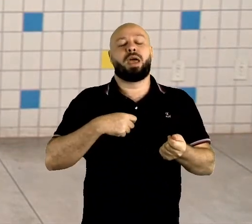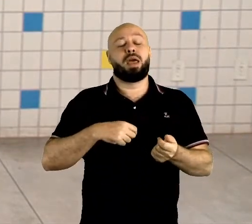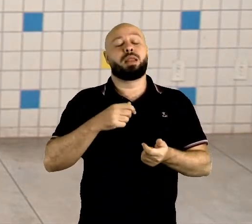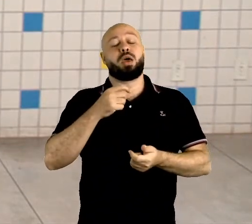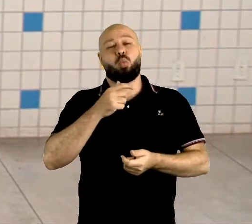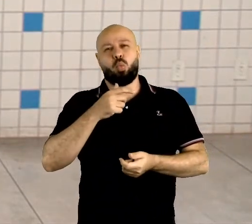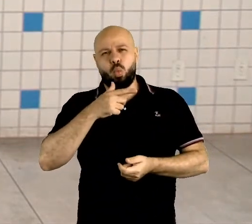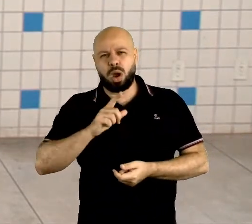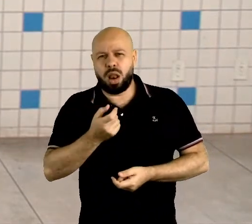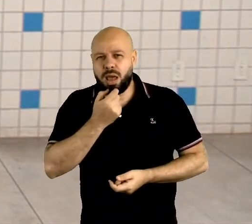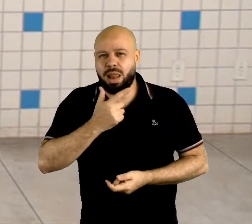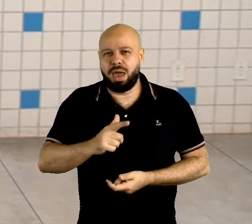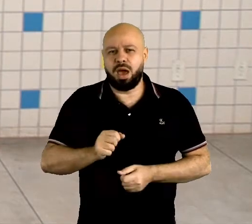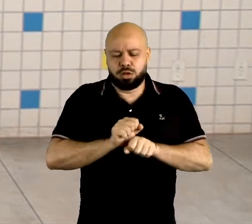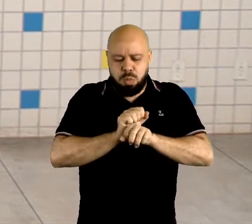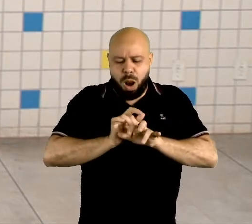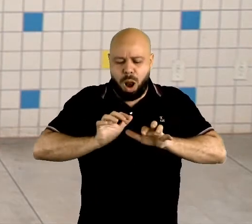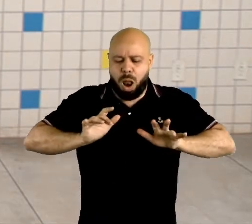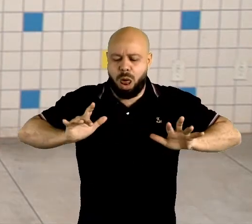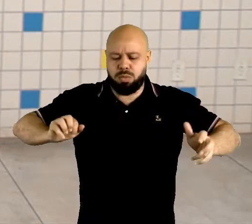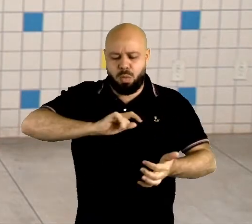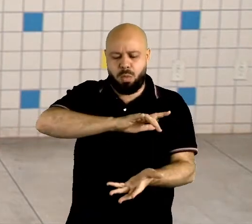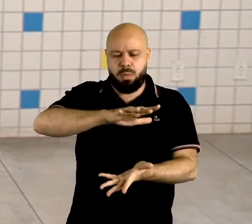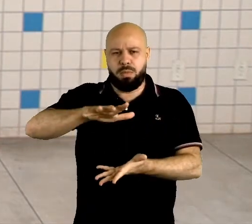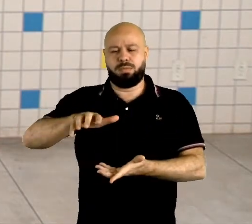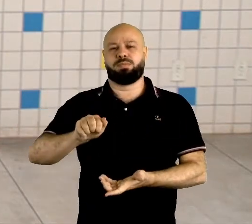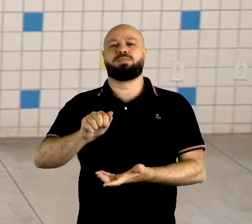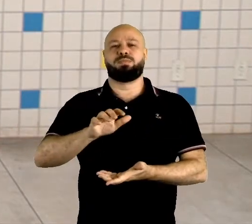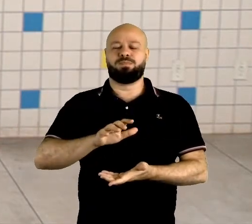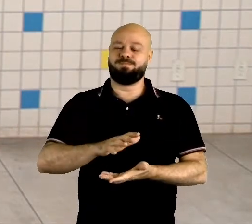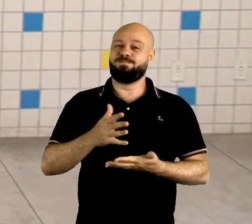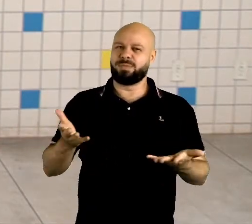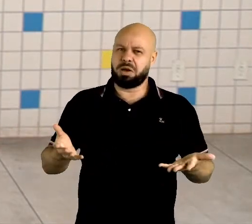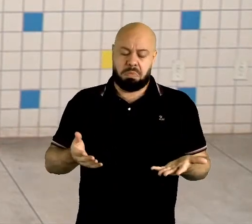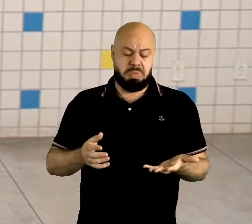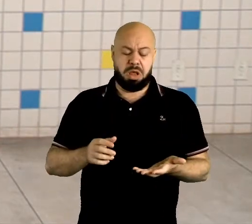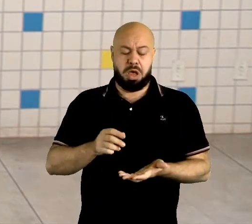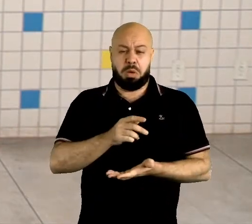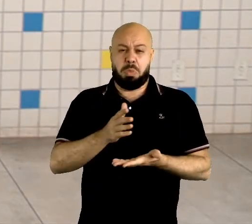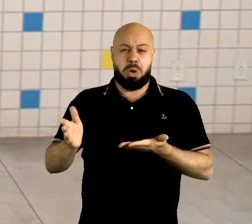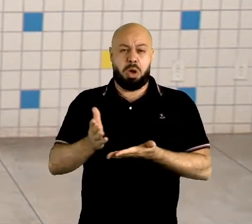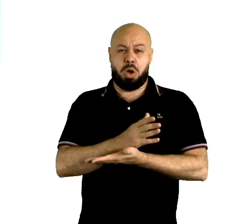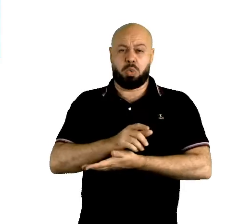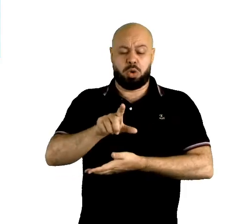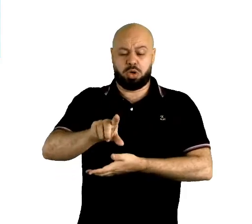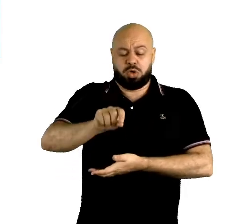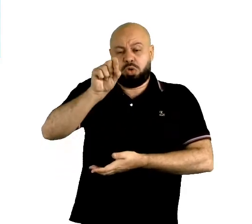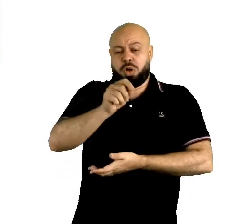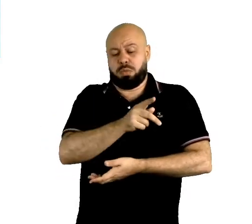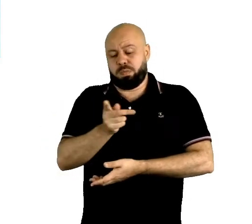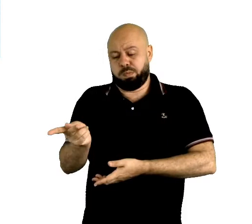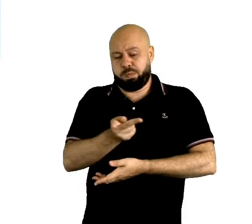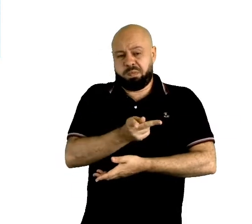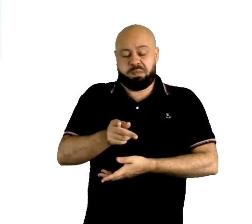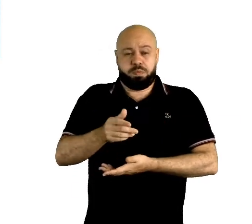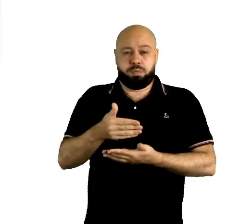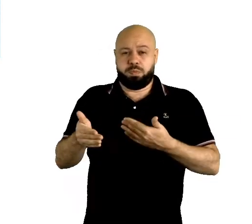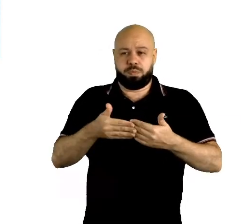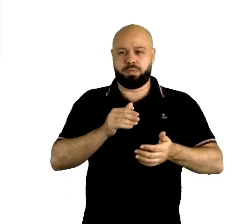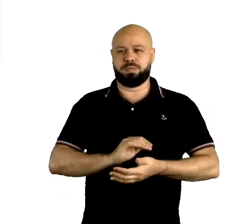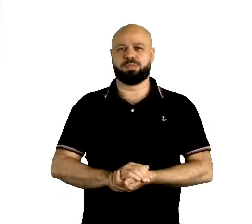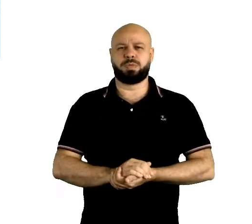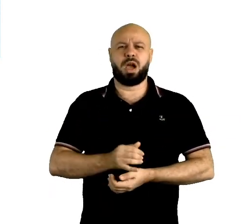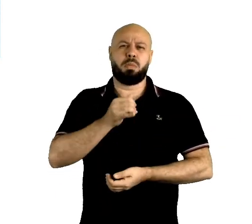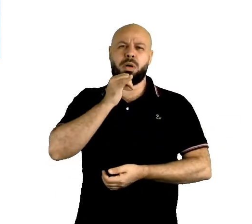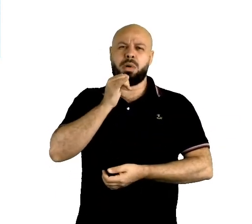difundido por todo o mundo. Então, tem pessoas que preferem. Então, é uma questão de preferência e não de certo e errado. Então, observem aí nos exemplos